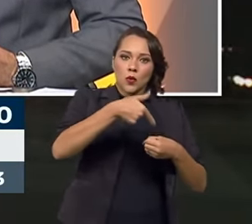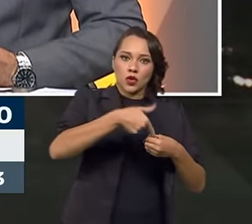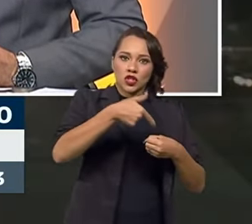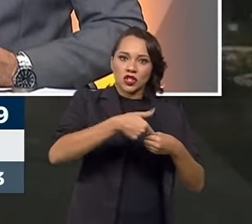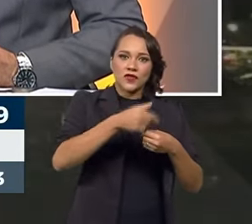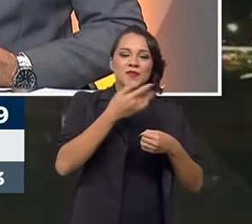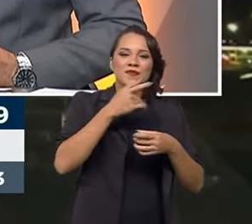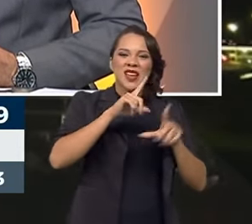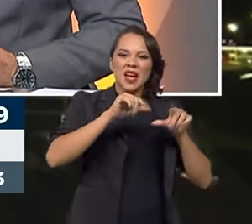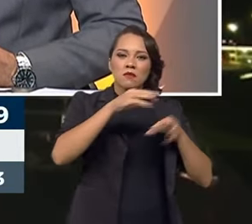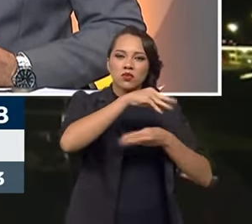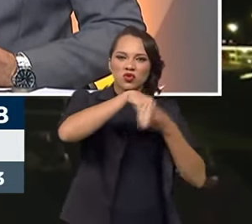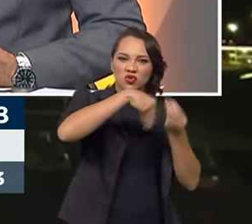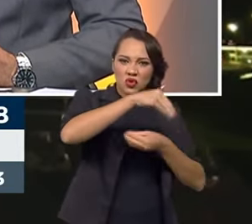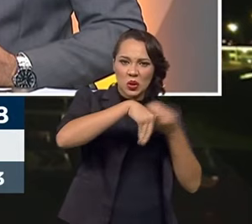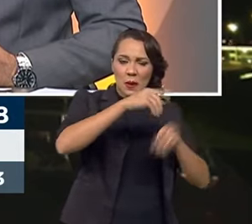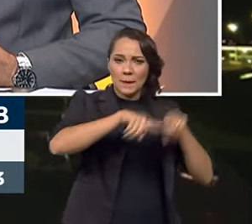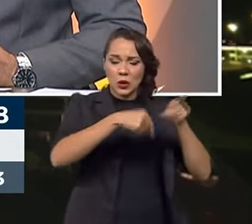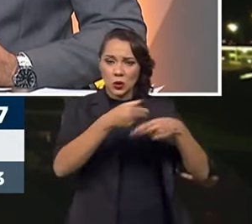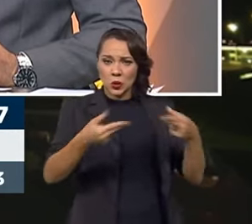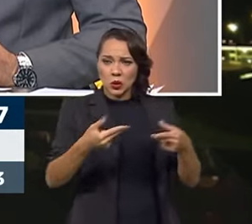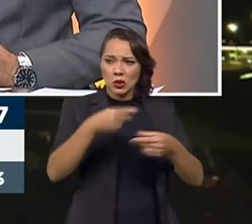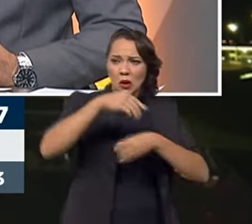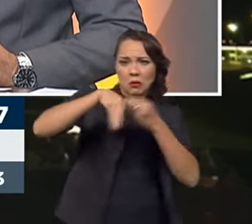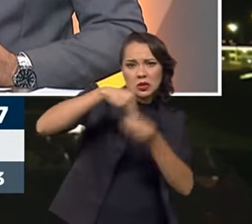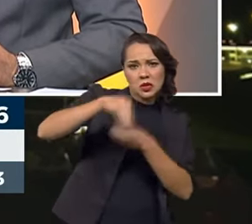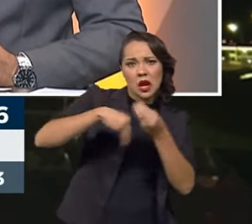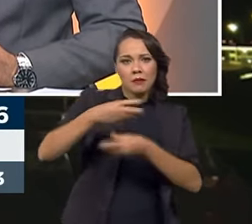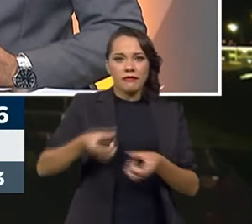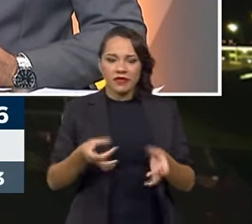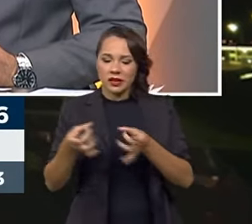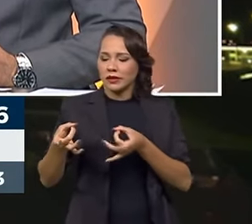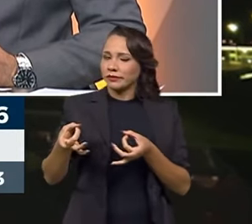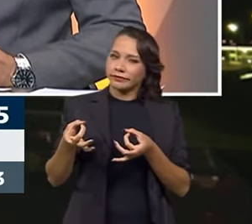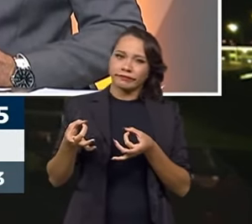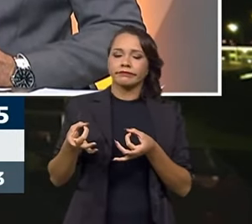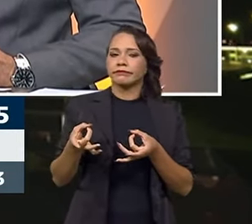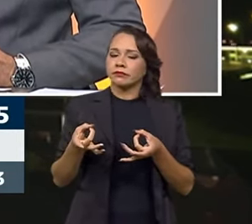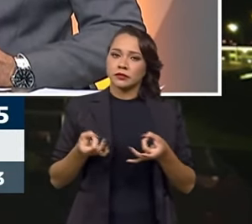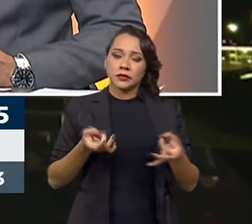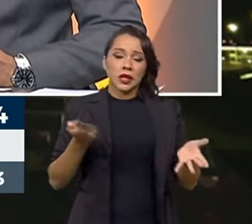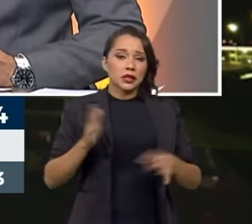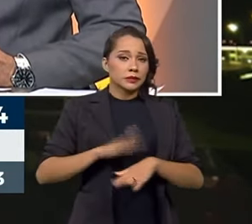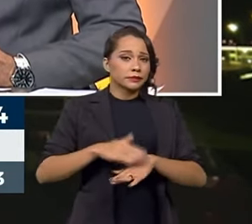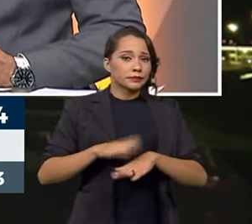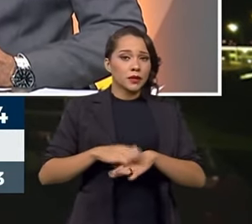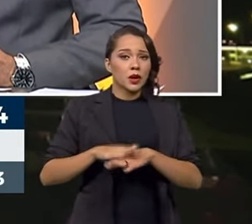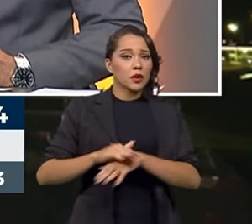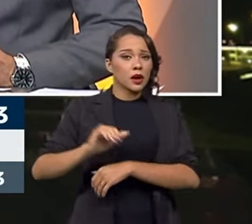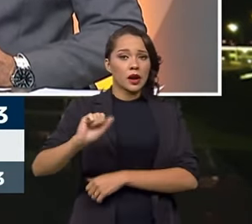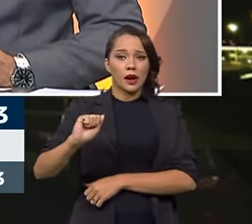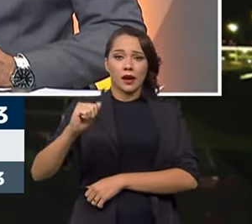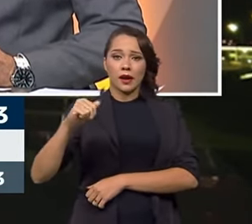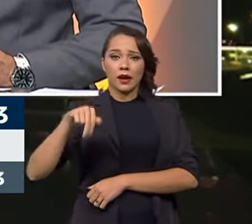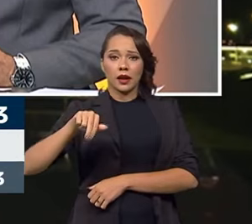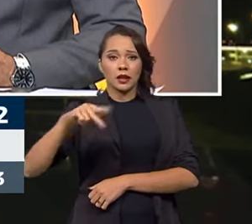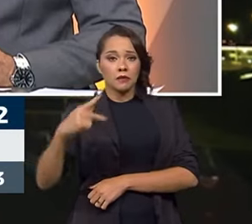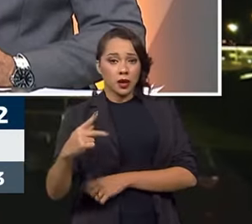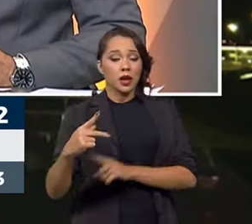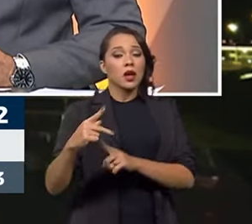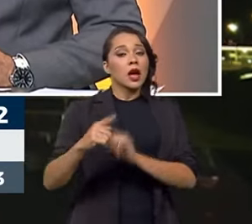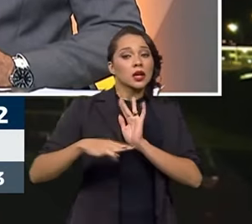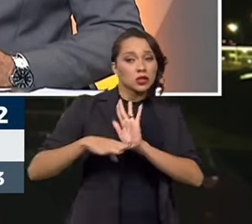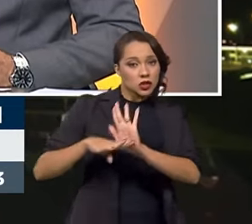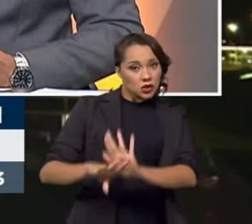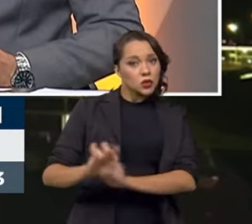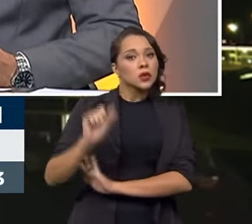você misturar um produto com a bomba para poder vender. Isso é uma competência da ANP, e a gente até ajuda